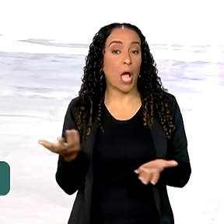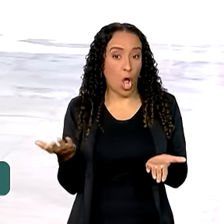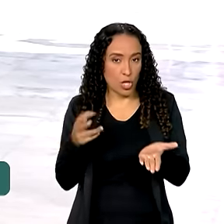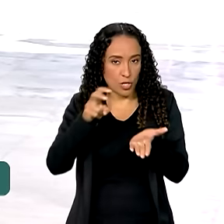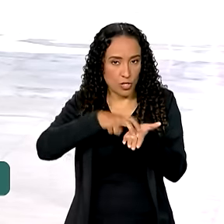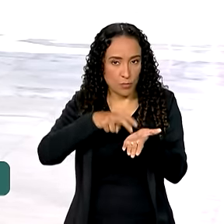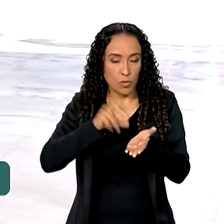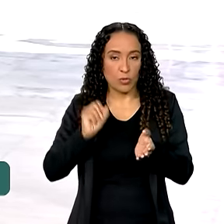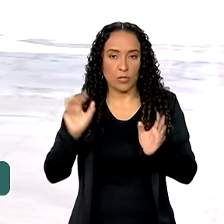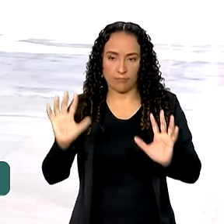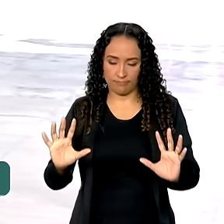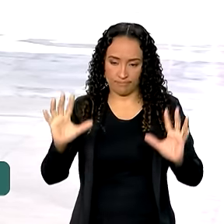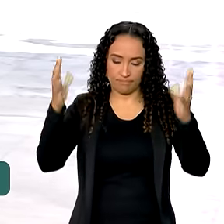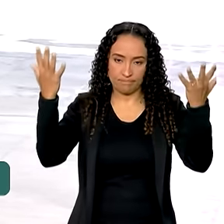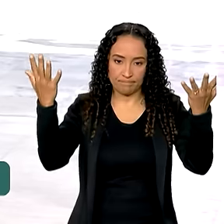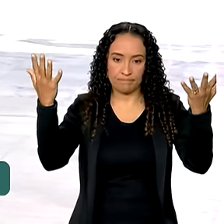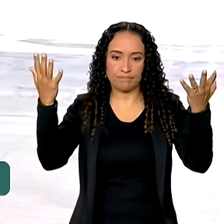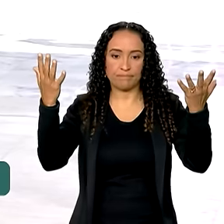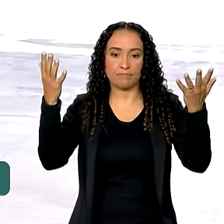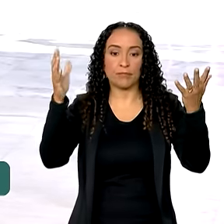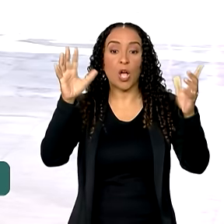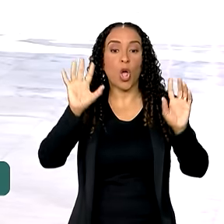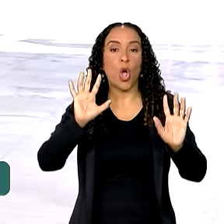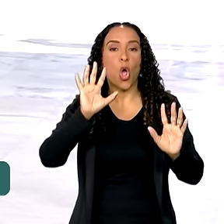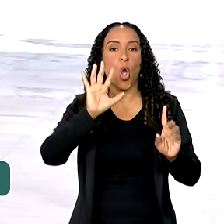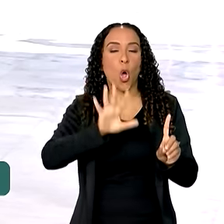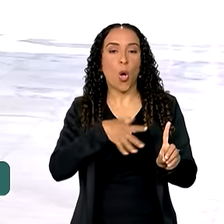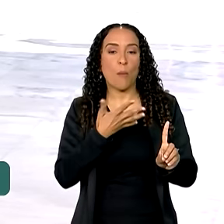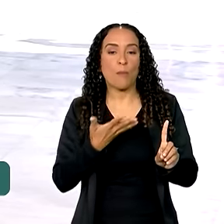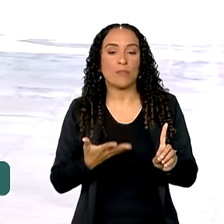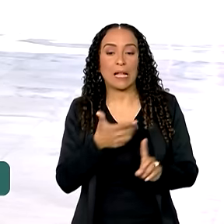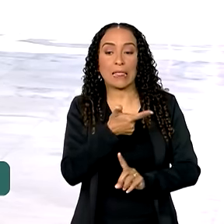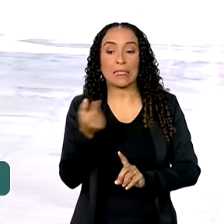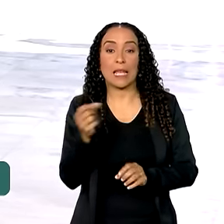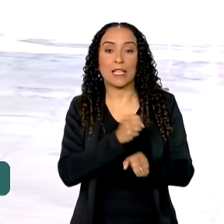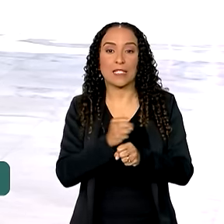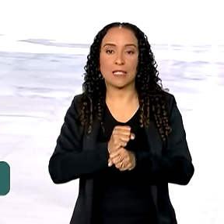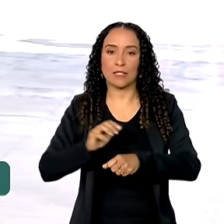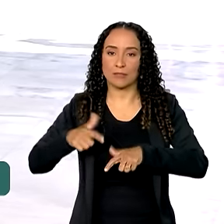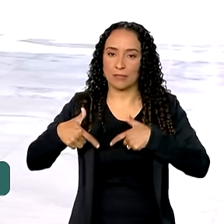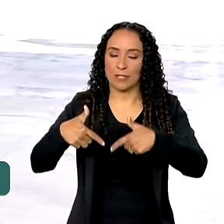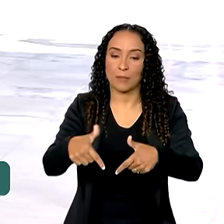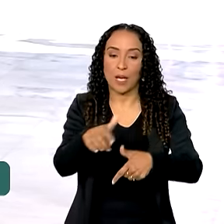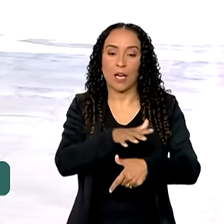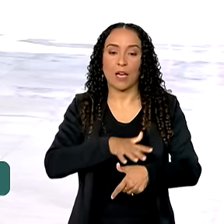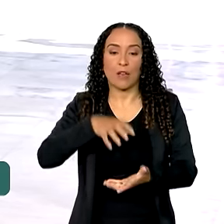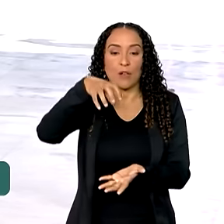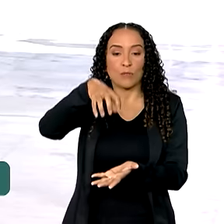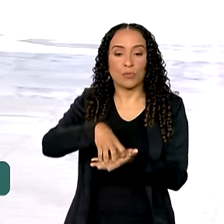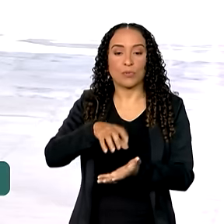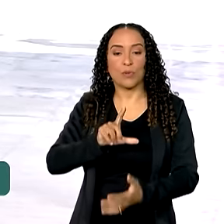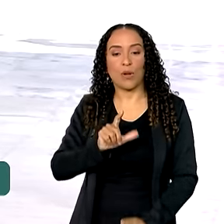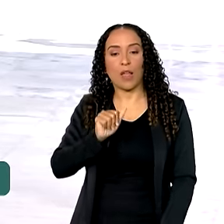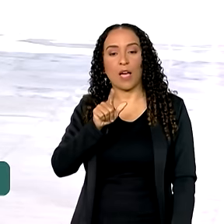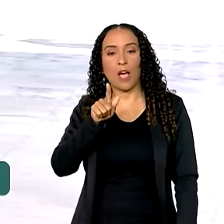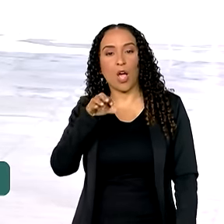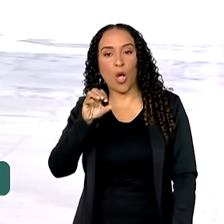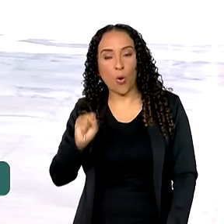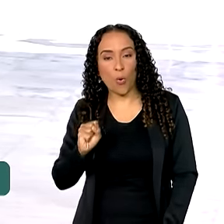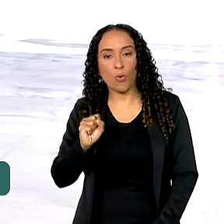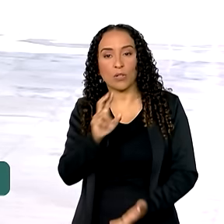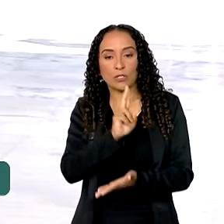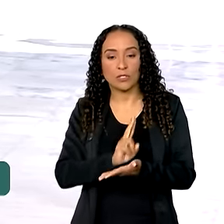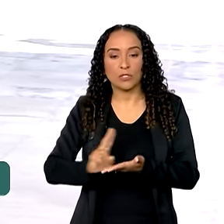manhã da cerimônia de comemoração dos 10 anos de atividades do campus Lagoa do Sino da